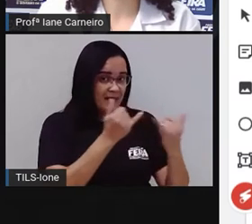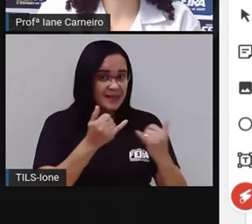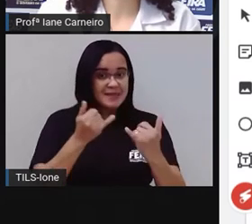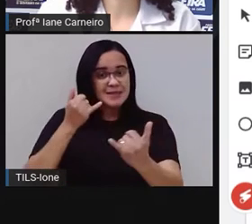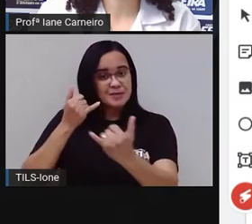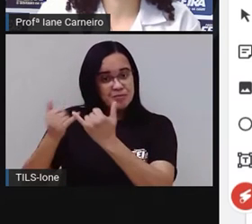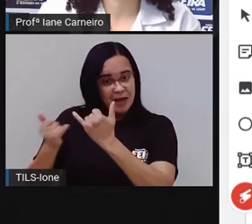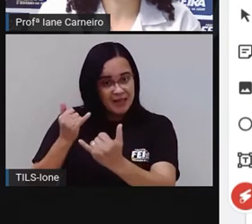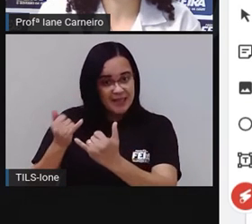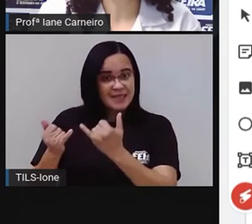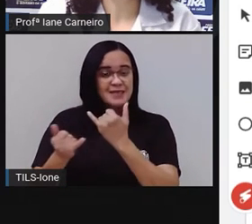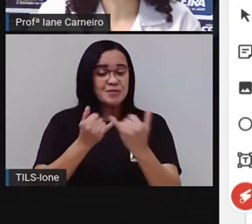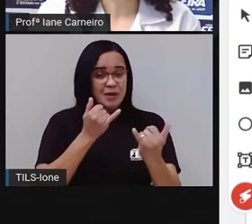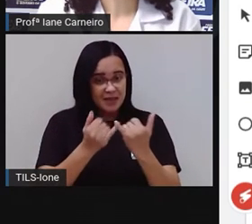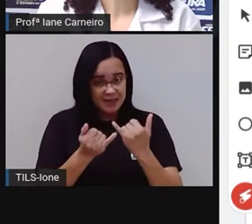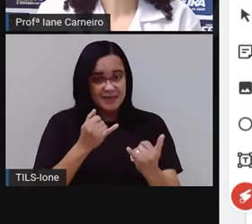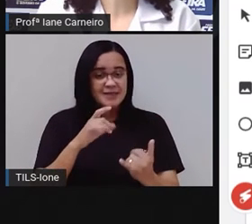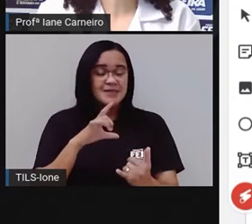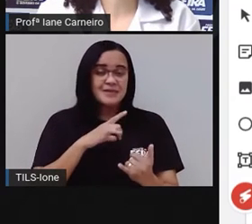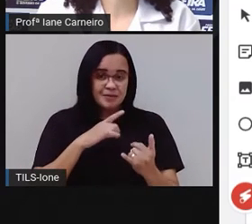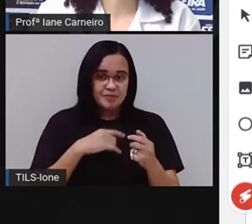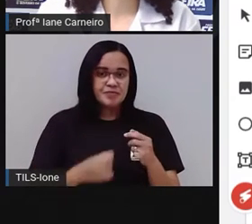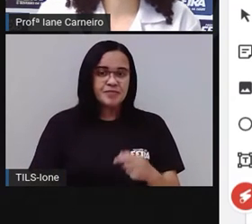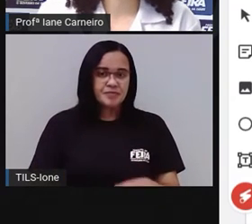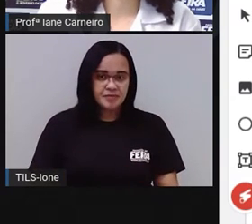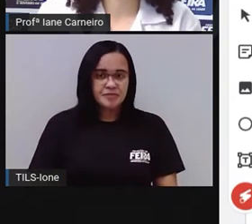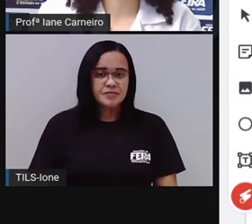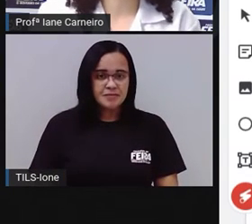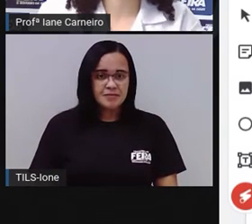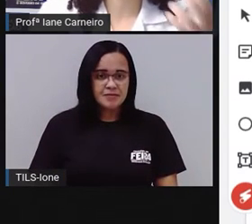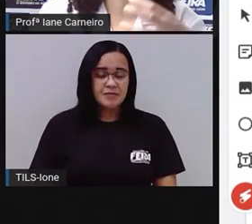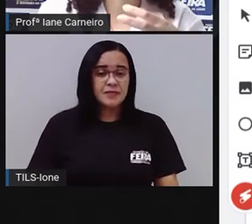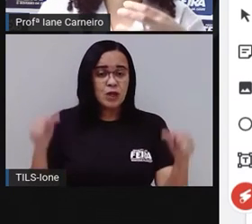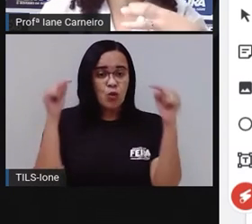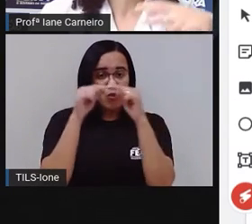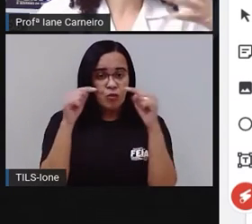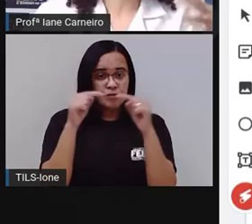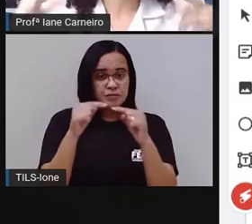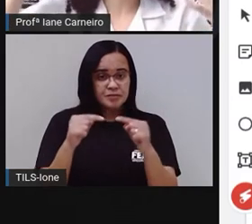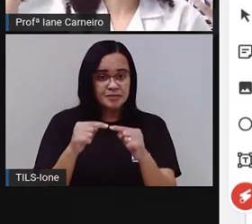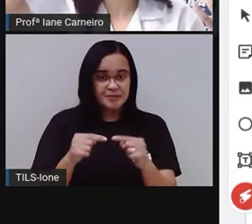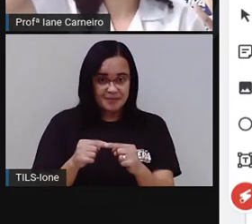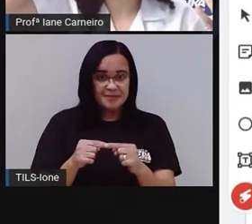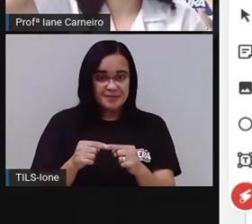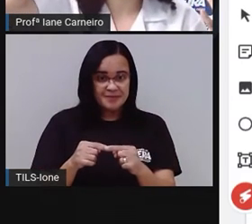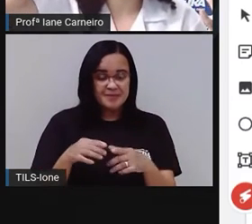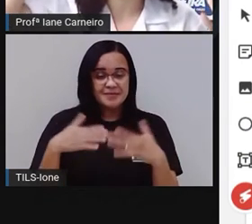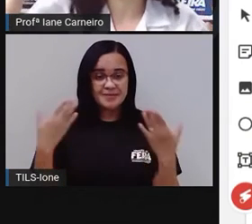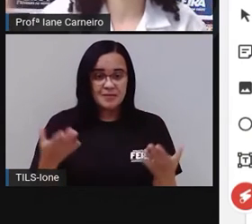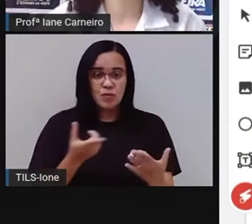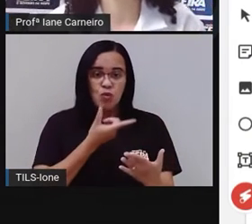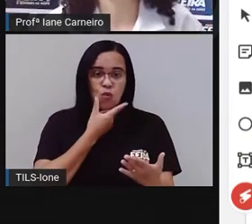alivia e rima com melancia. Então, o autor, ele foi dando as características da melancia.